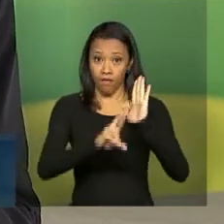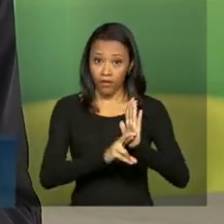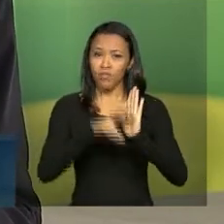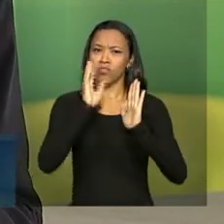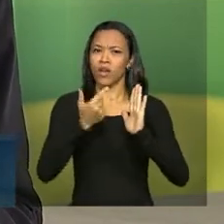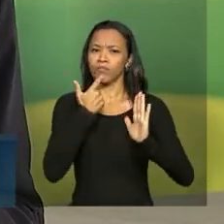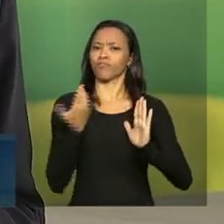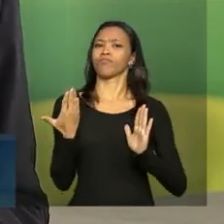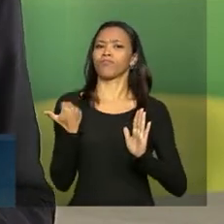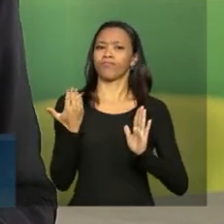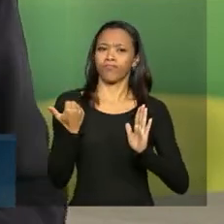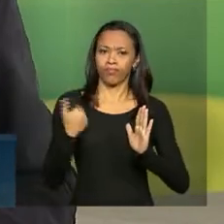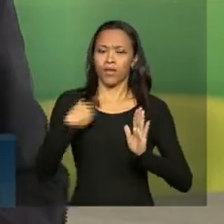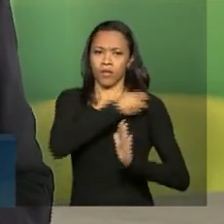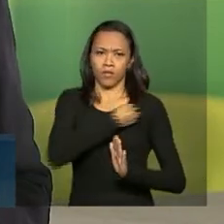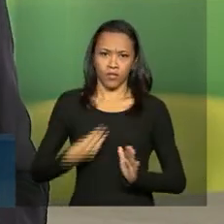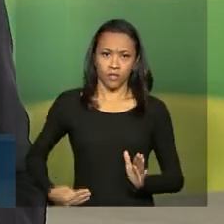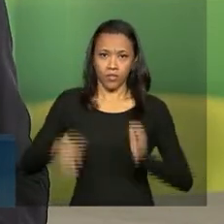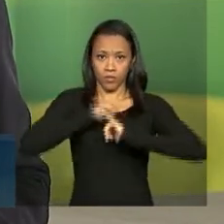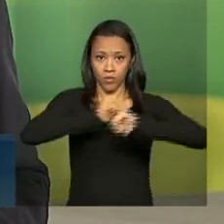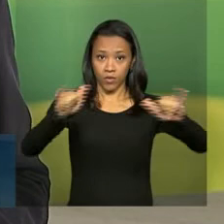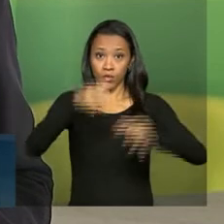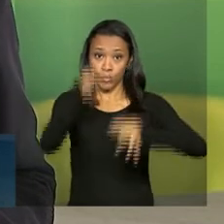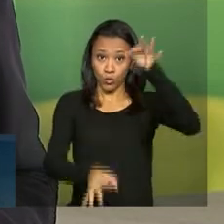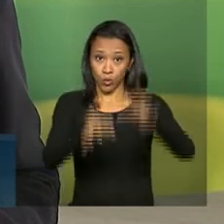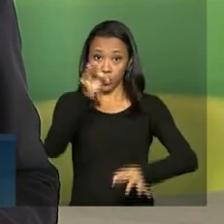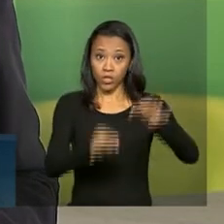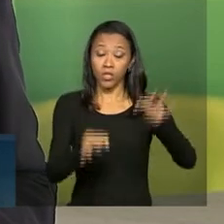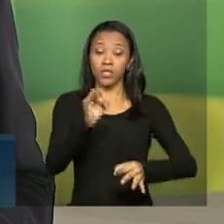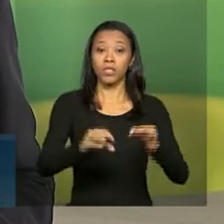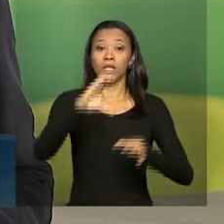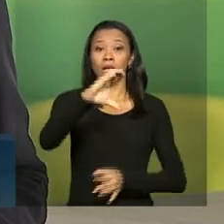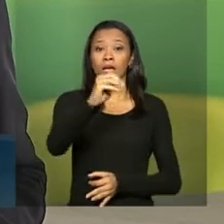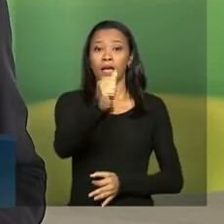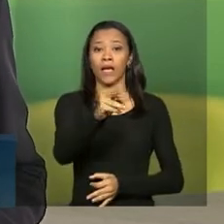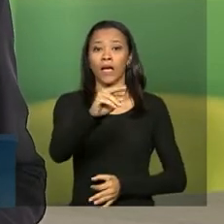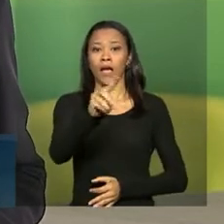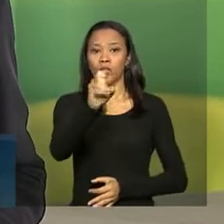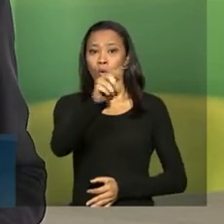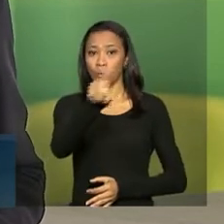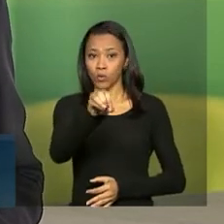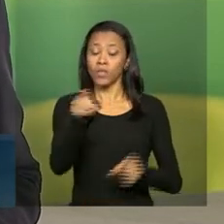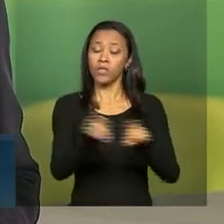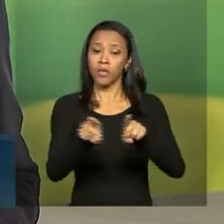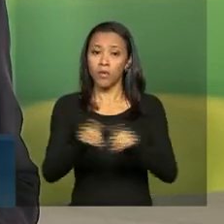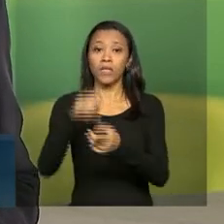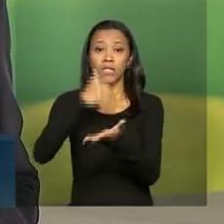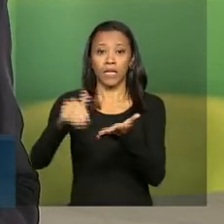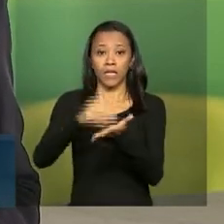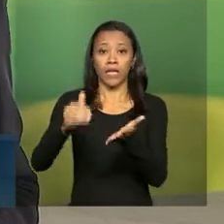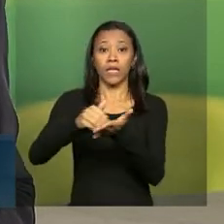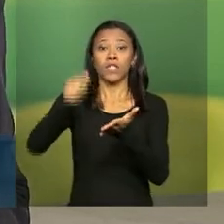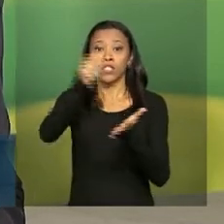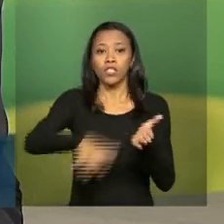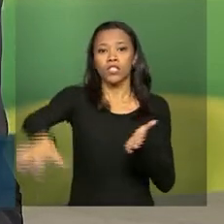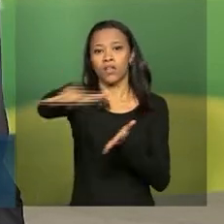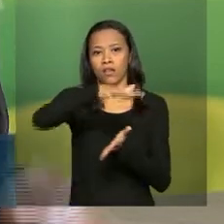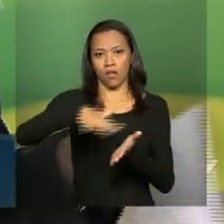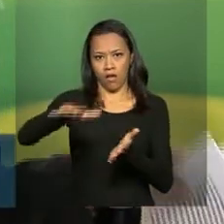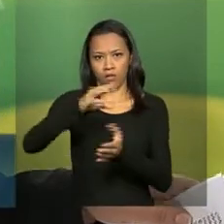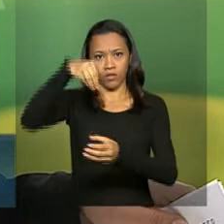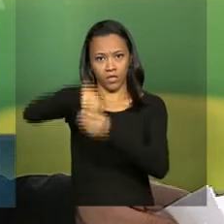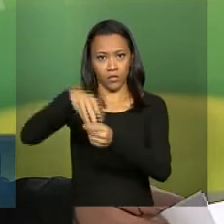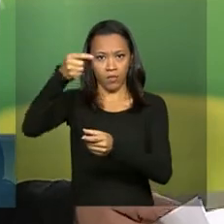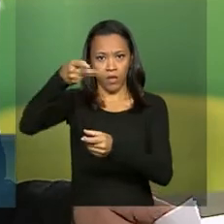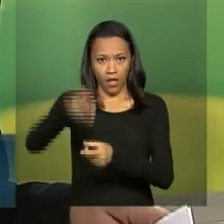sido anunciado pelos ministros da Justiça, José Eduardo Cardoso, e da Secretaria-Geral da Presidência da República, Miguel Rosseto,